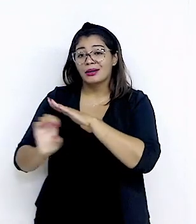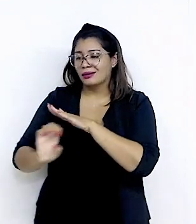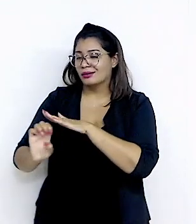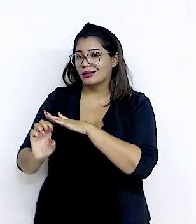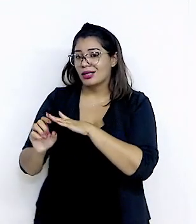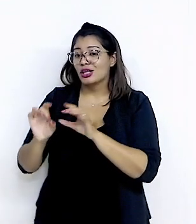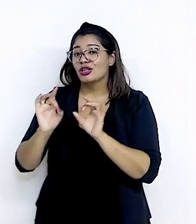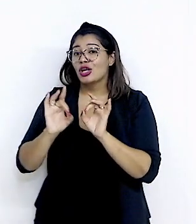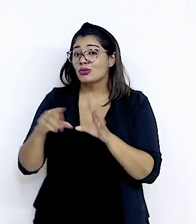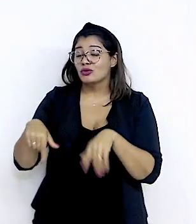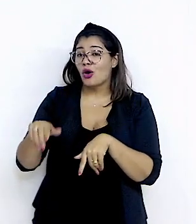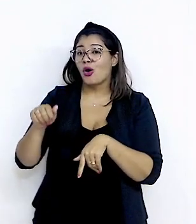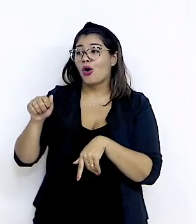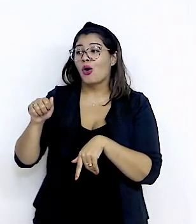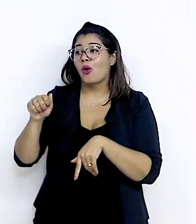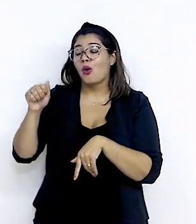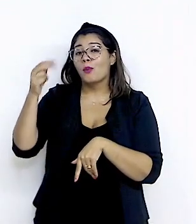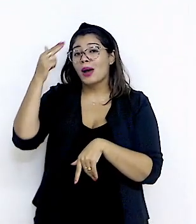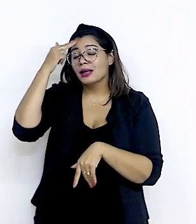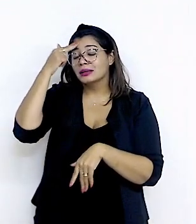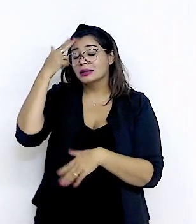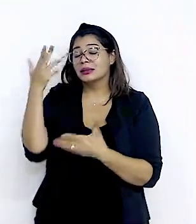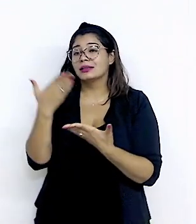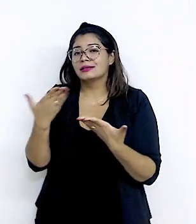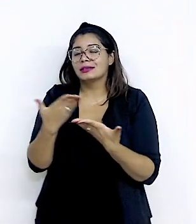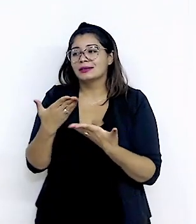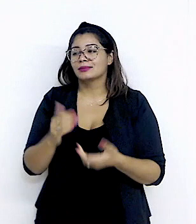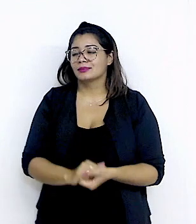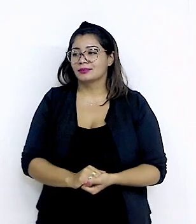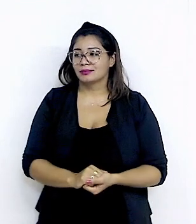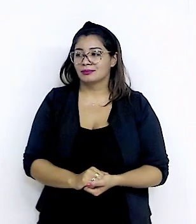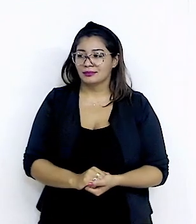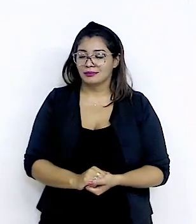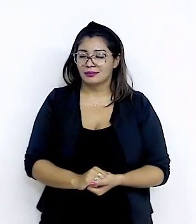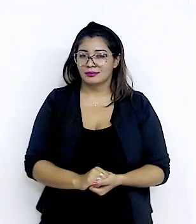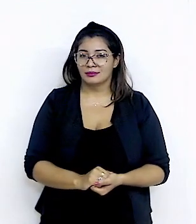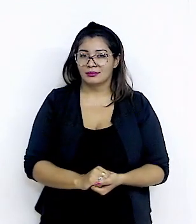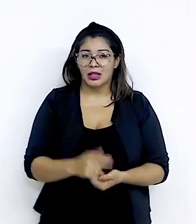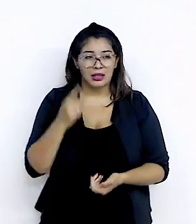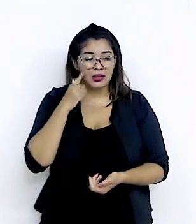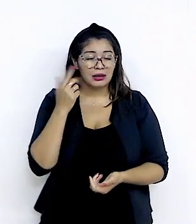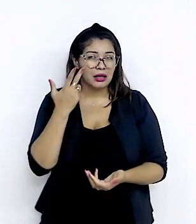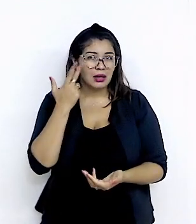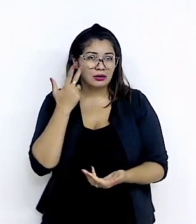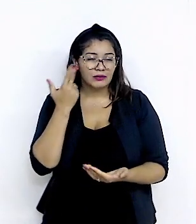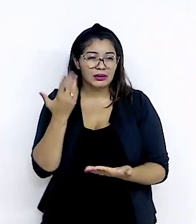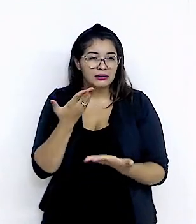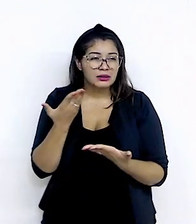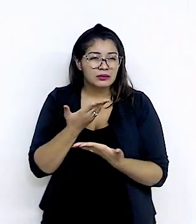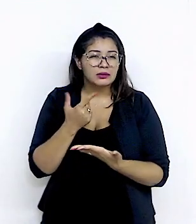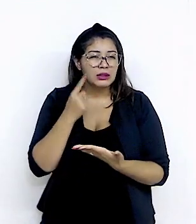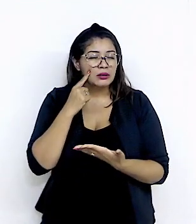Não só o mundo árabe, que, de certa maneira, enfim, tem uma atração natural E nós, naturalmente,